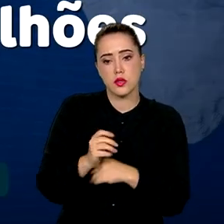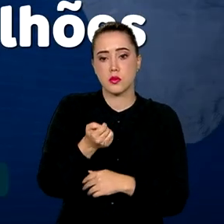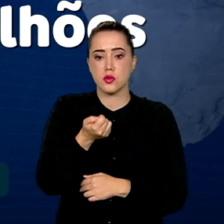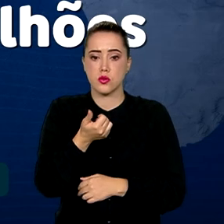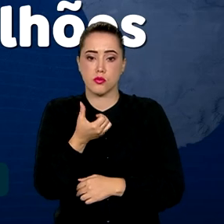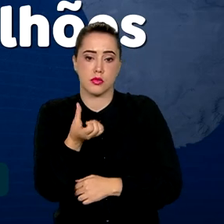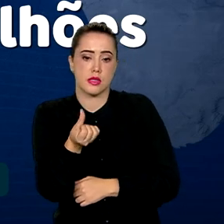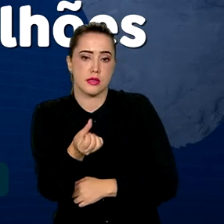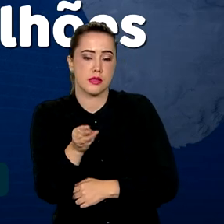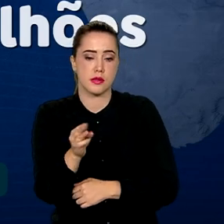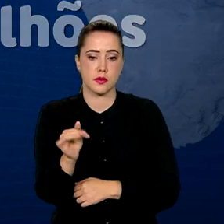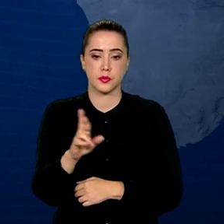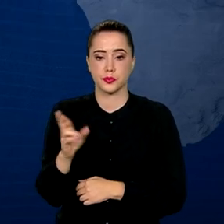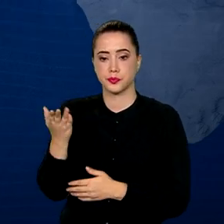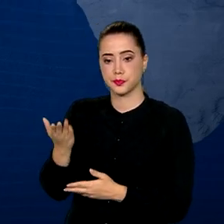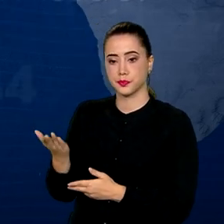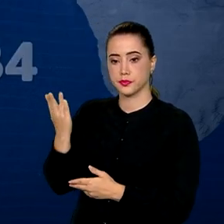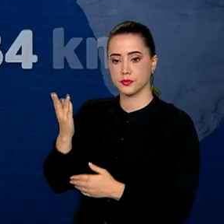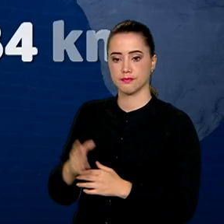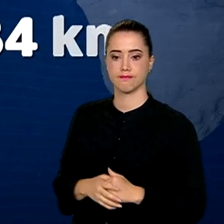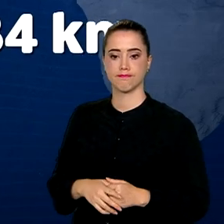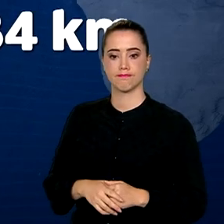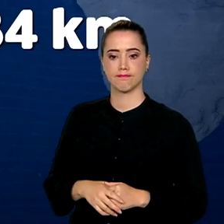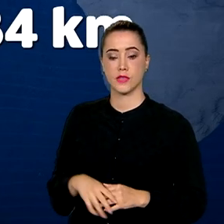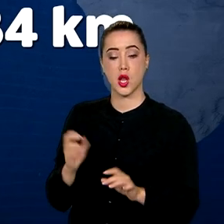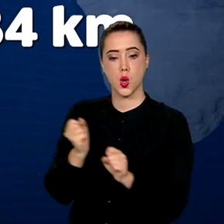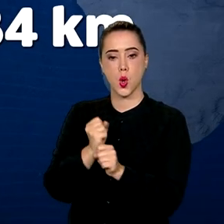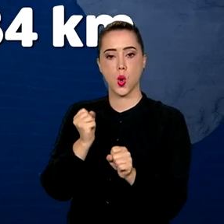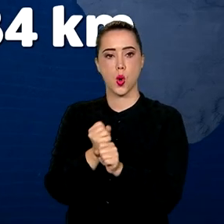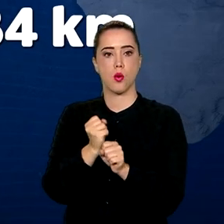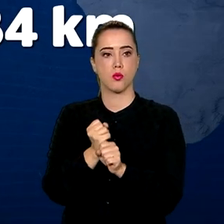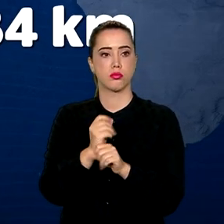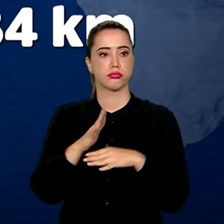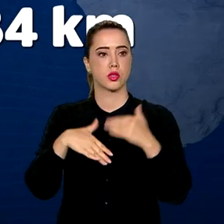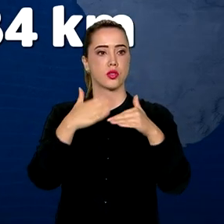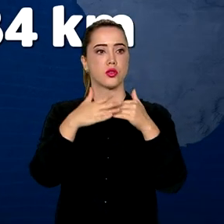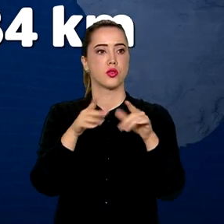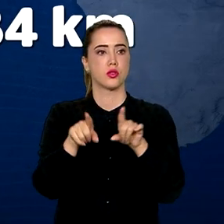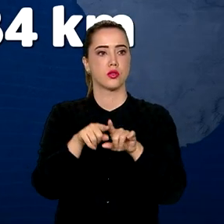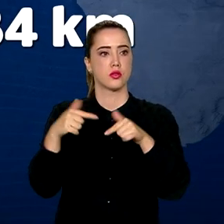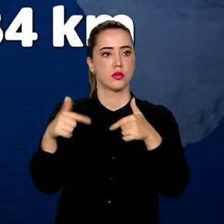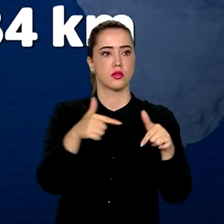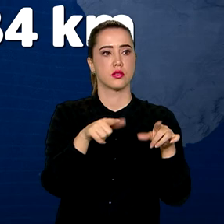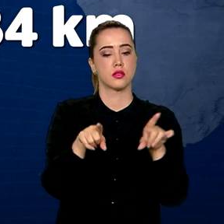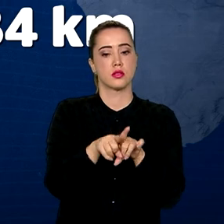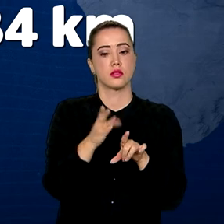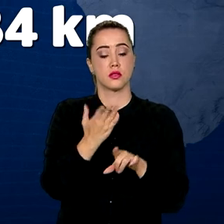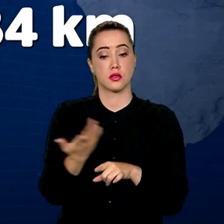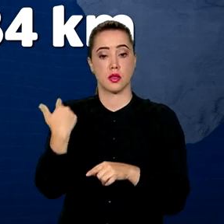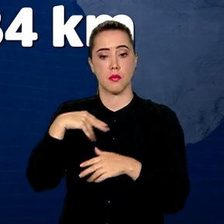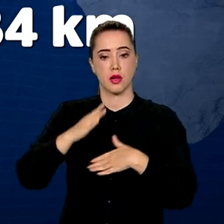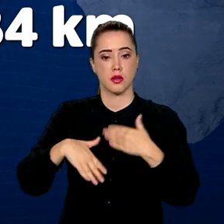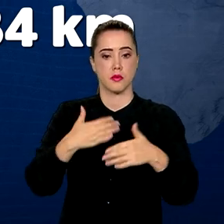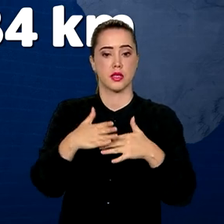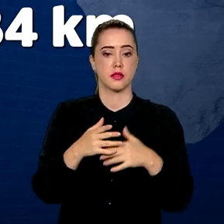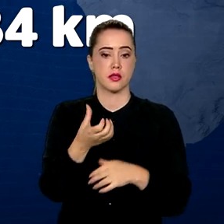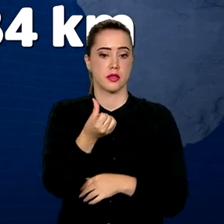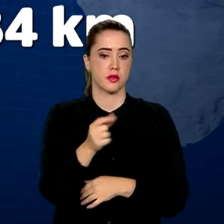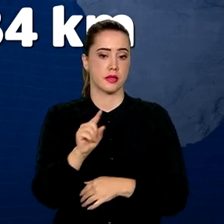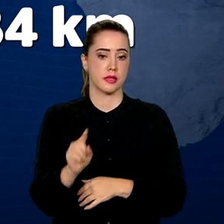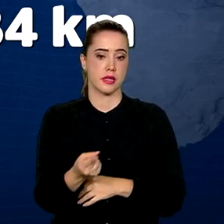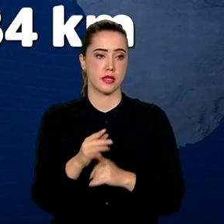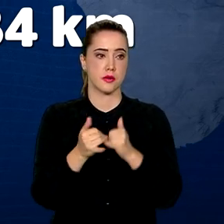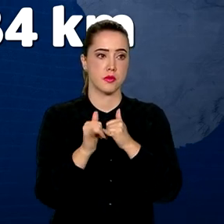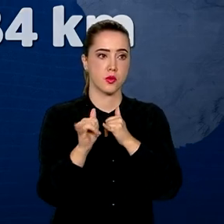16 bilhões de reais. São obras de construção, operação e manutenção de mais de 6 mil quilômetros de